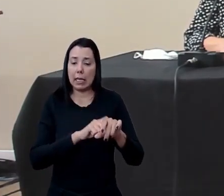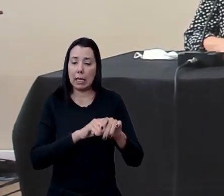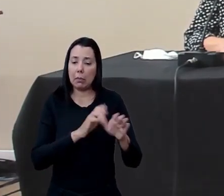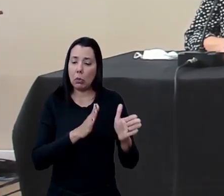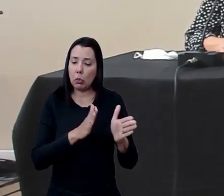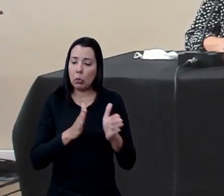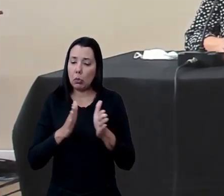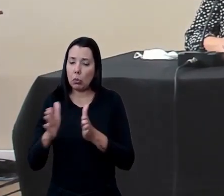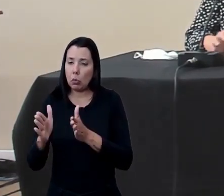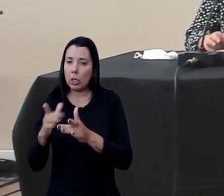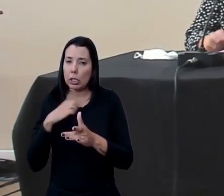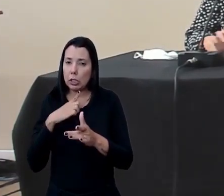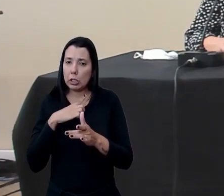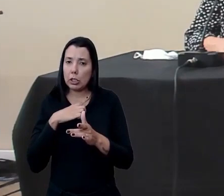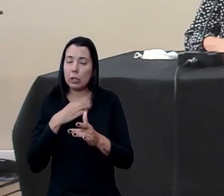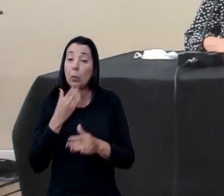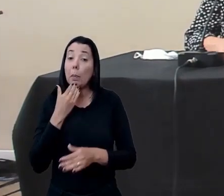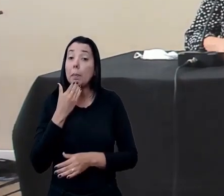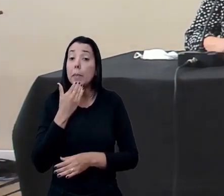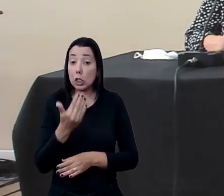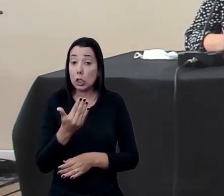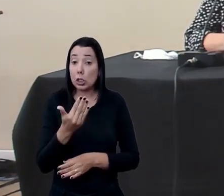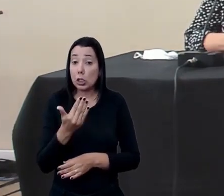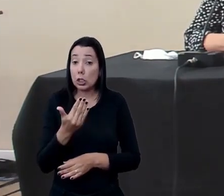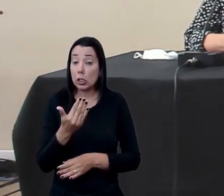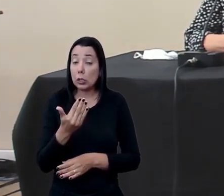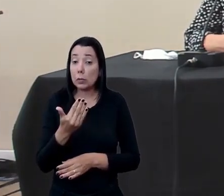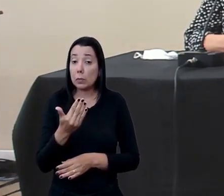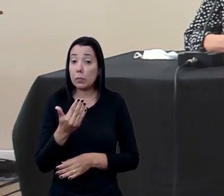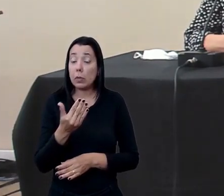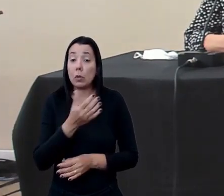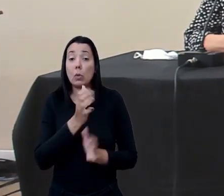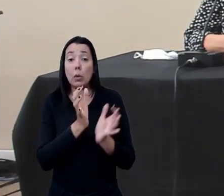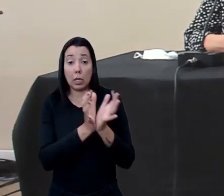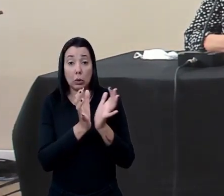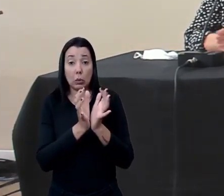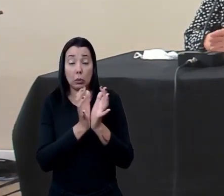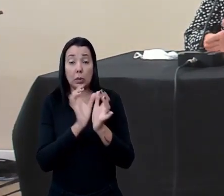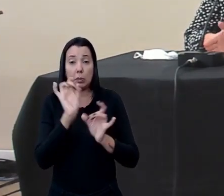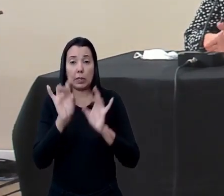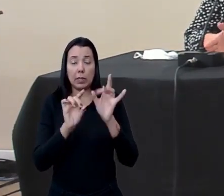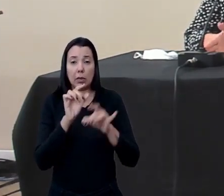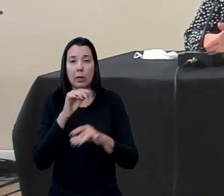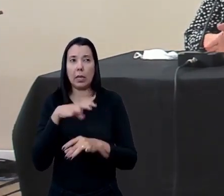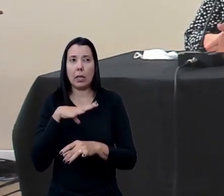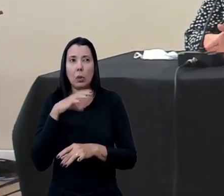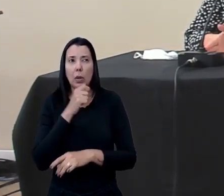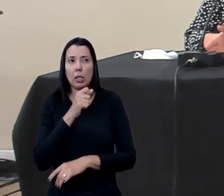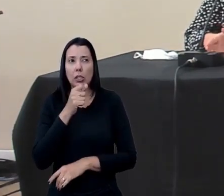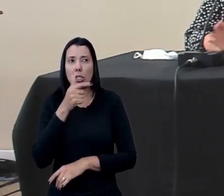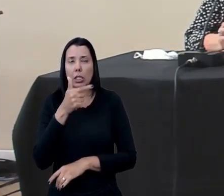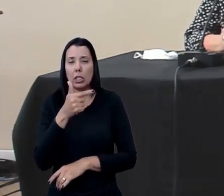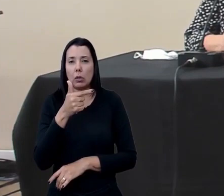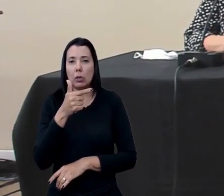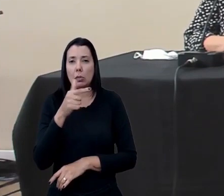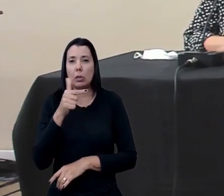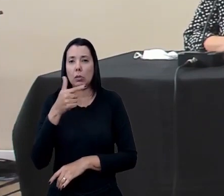tínhamos tido uma solicitação por uma turma específica acho que foi 2018-02